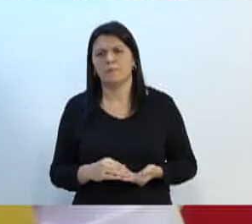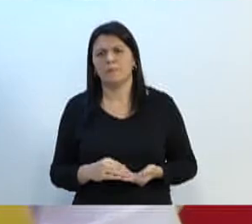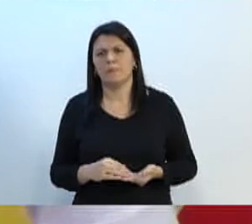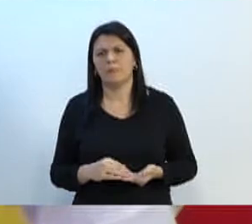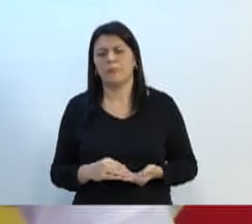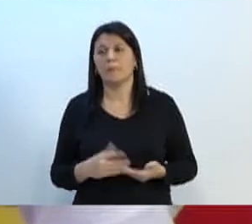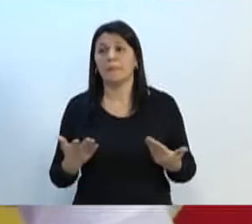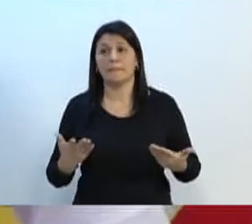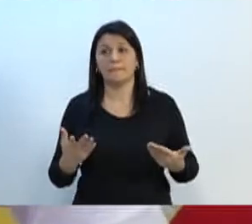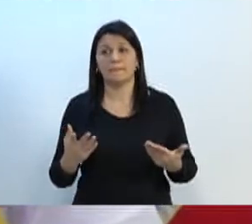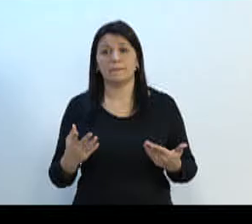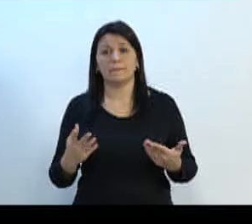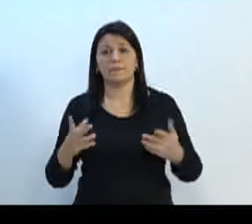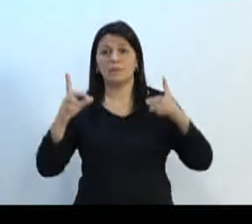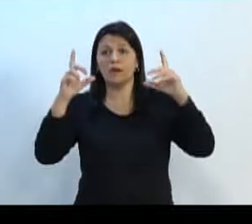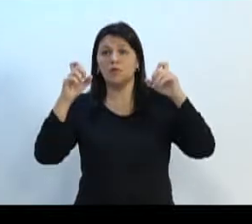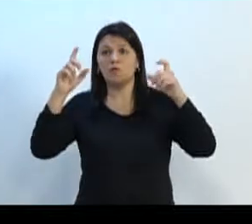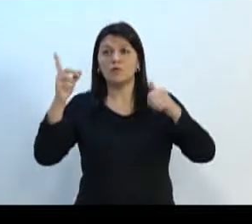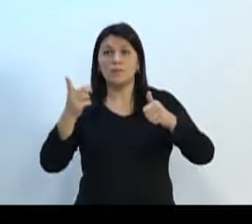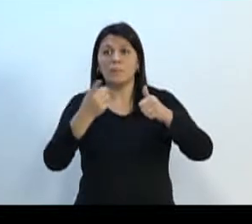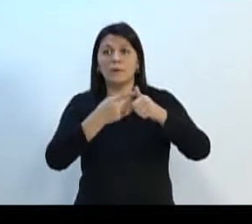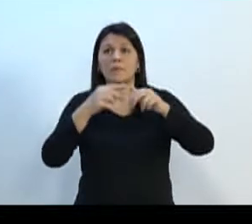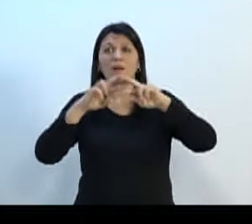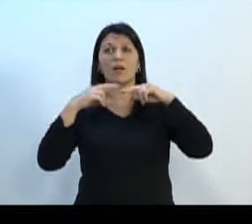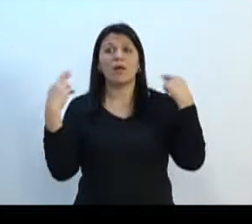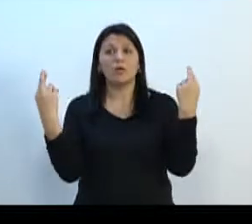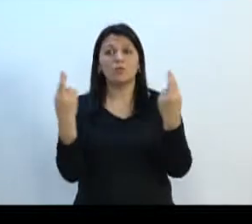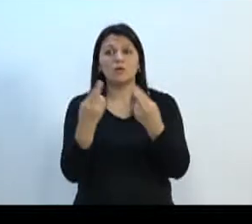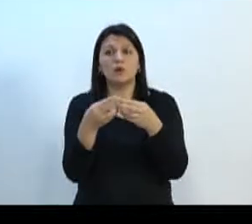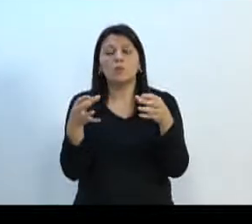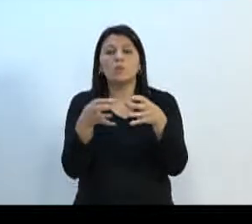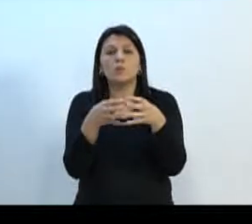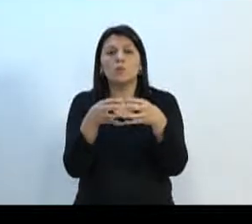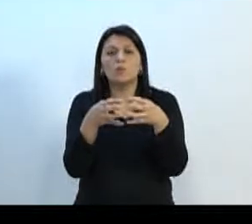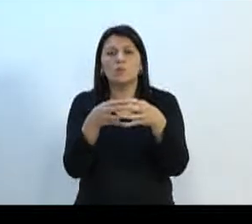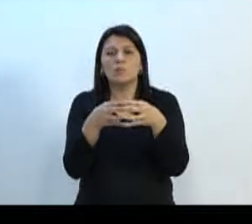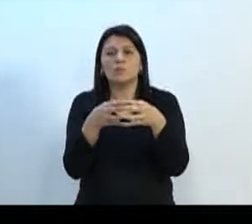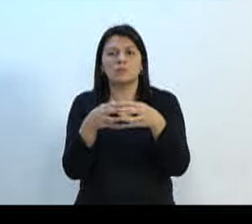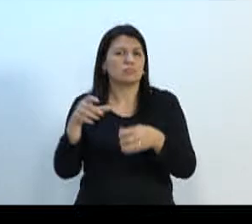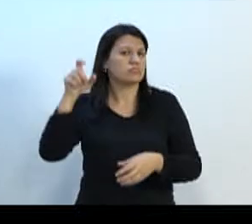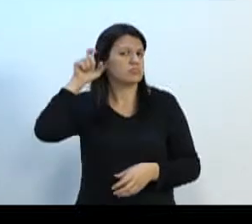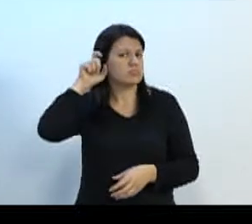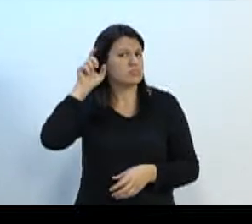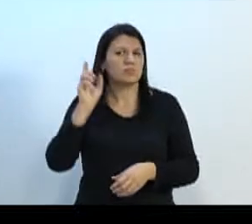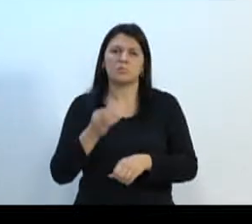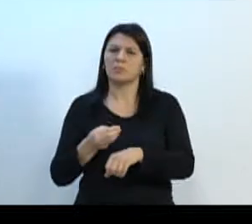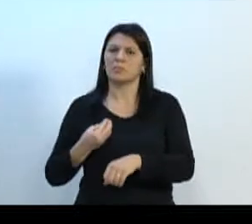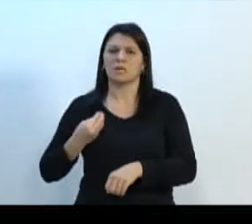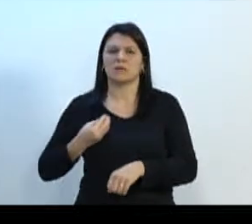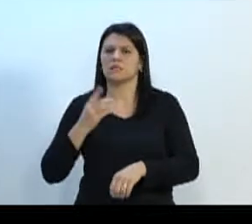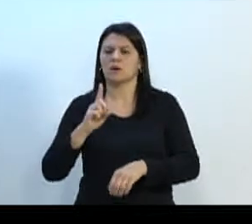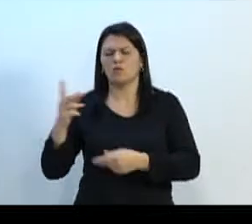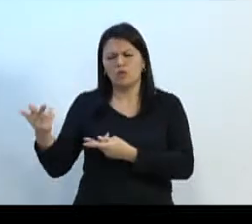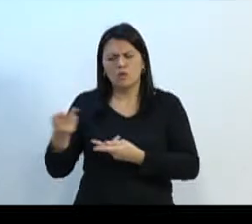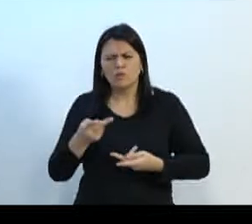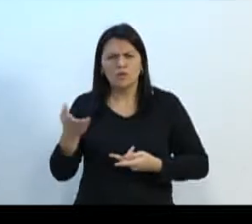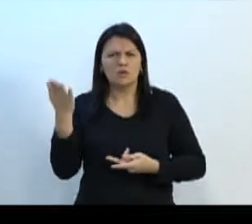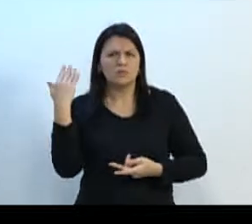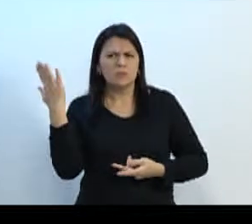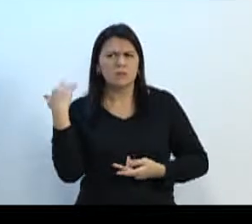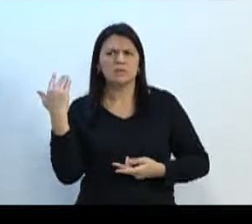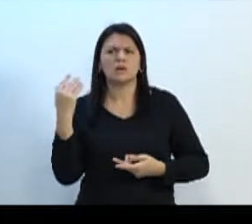foto da primeira reunião dessa comissão, vereador Ias Mantal. O senhor não estava presente, foi convidado lá atrás no rancho do Tiosni,